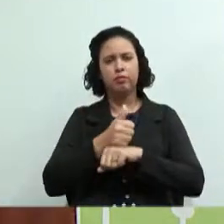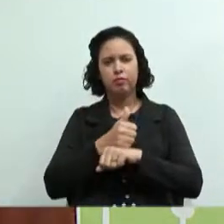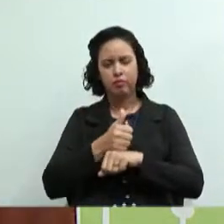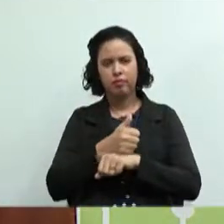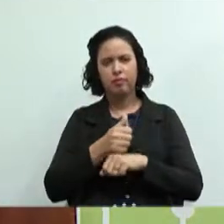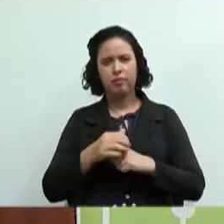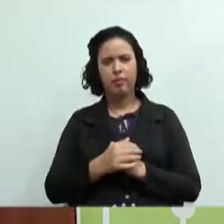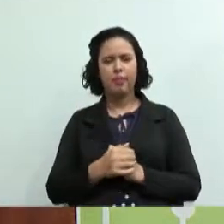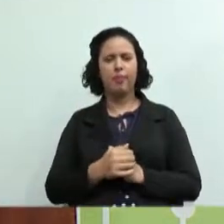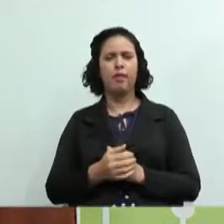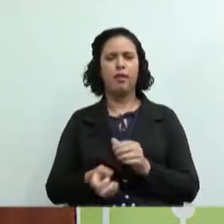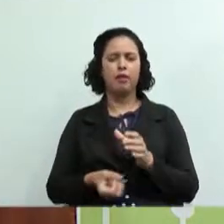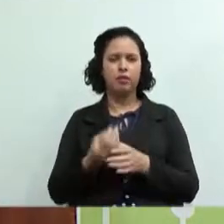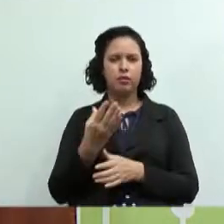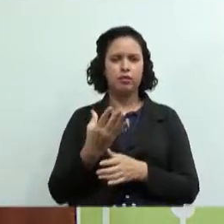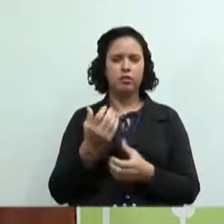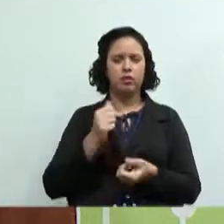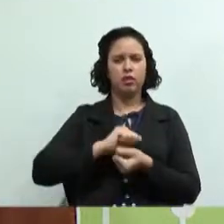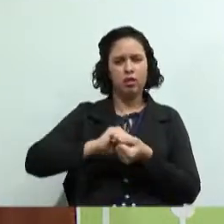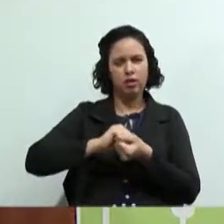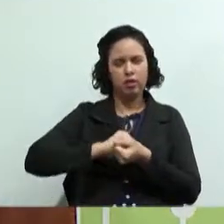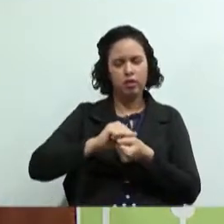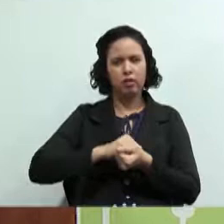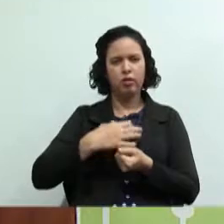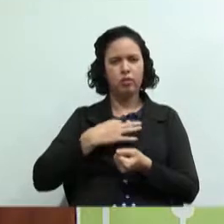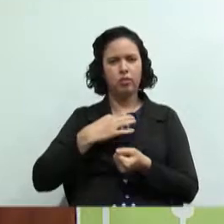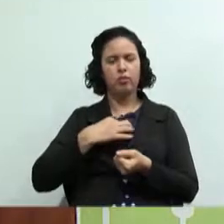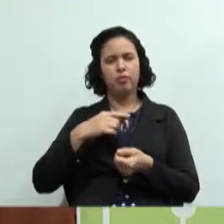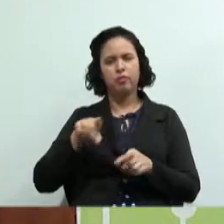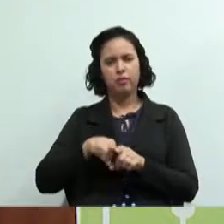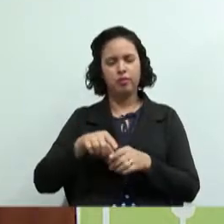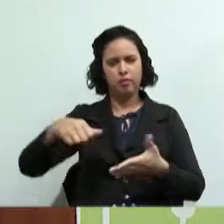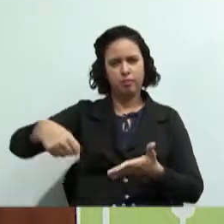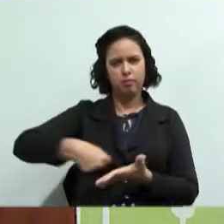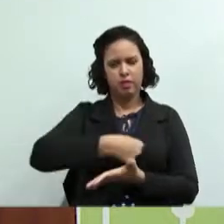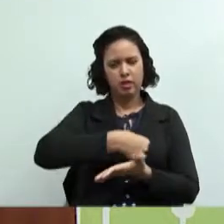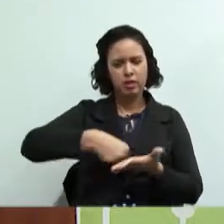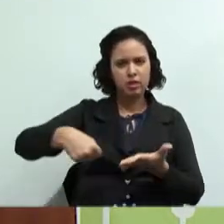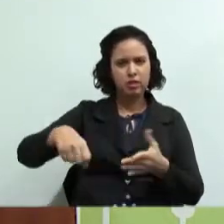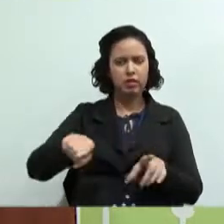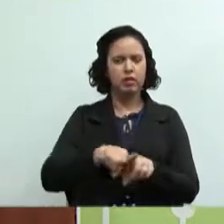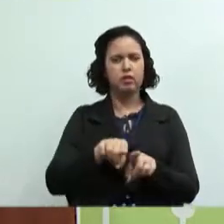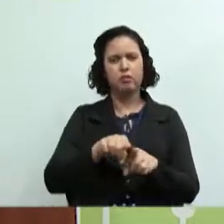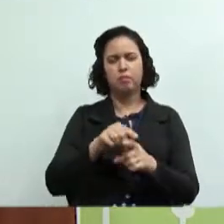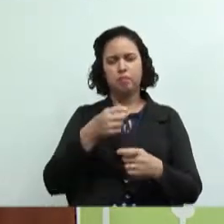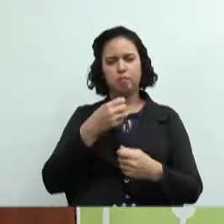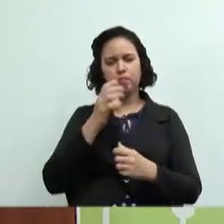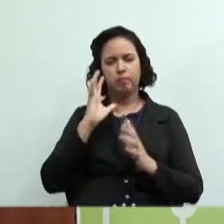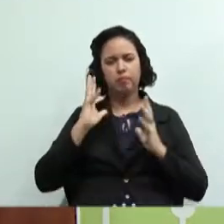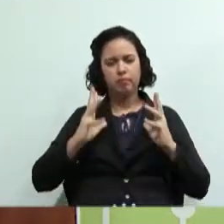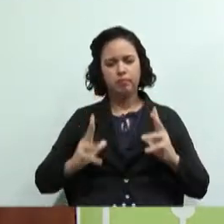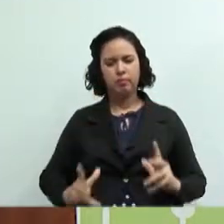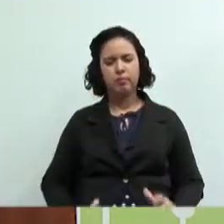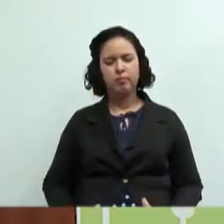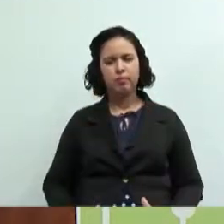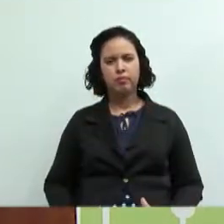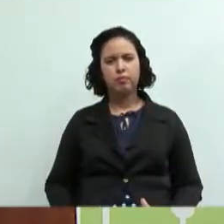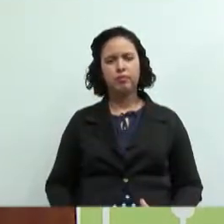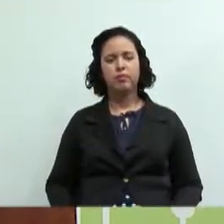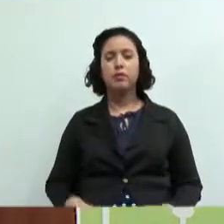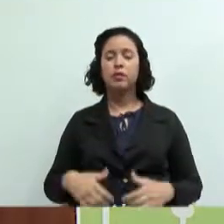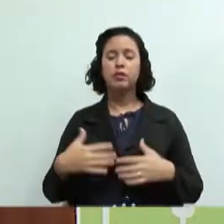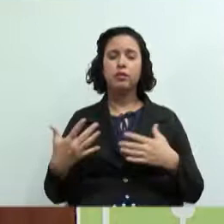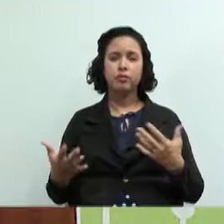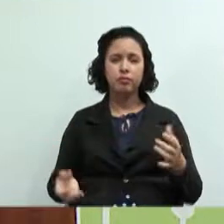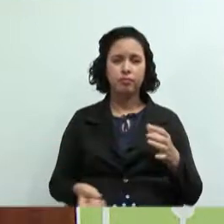cooperativa de lavadoras de roupa e passadora de roupa uma cooperativa de faxineiras cooperativa de trabalho